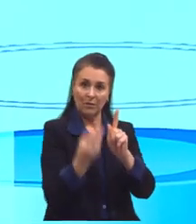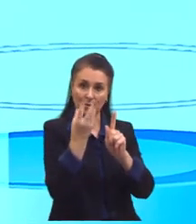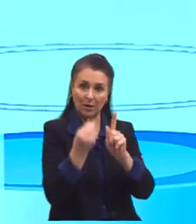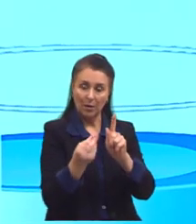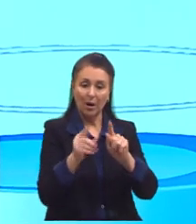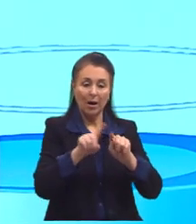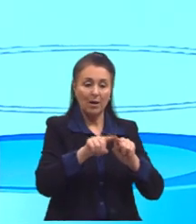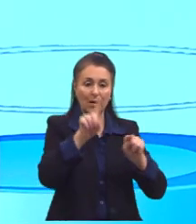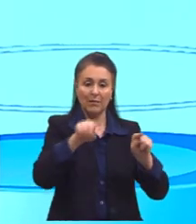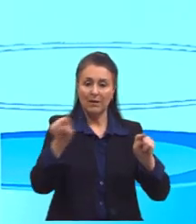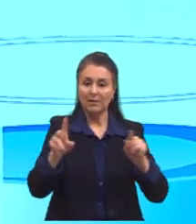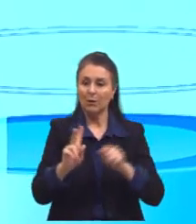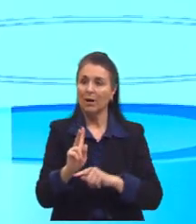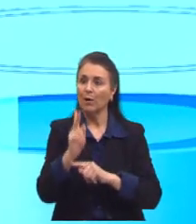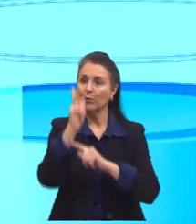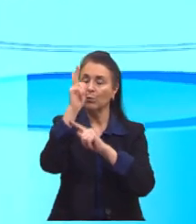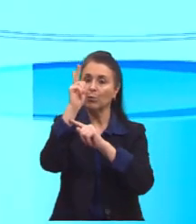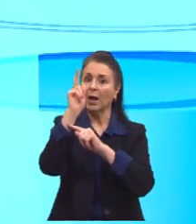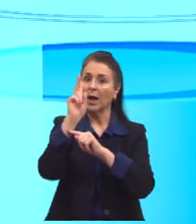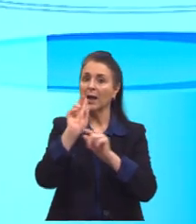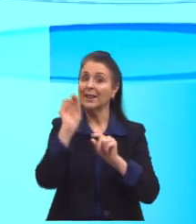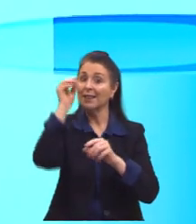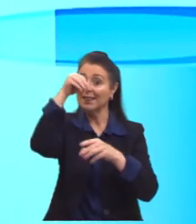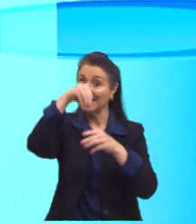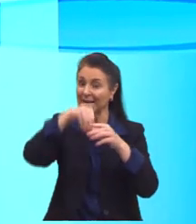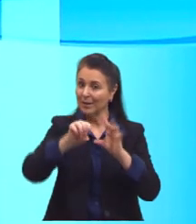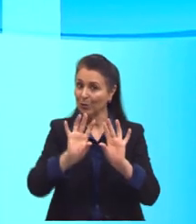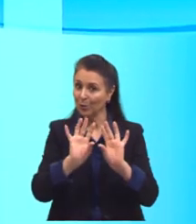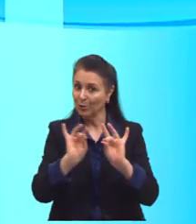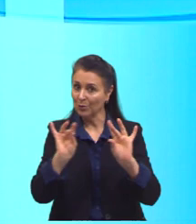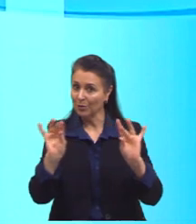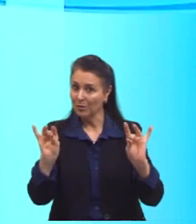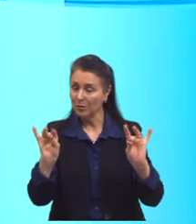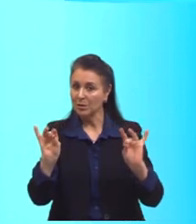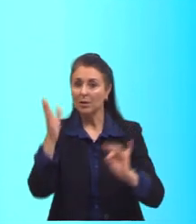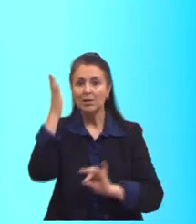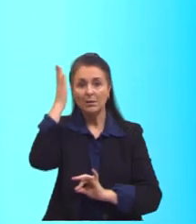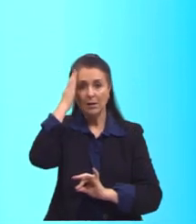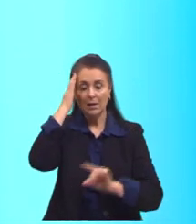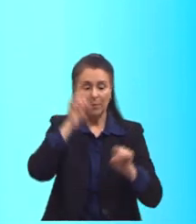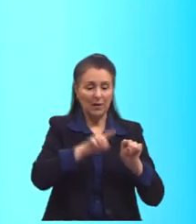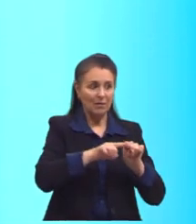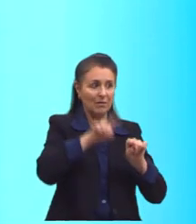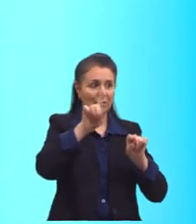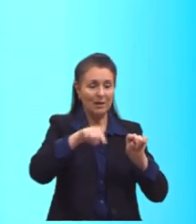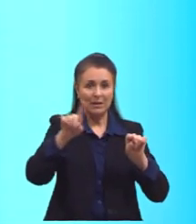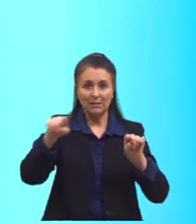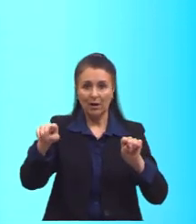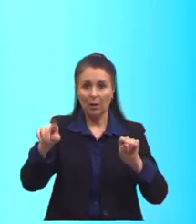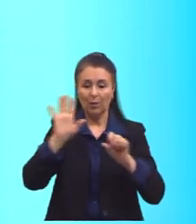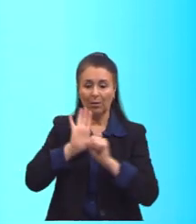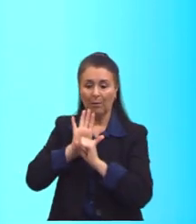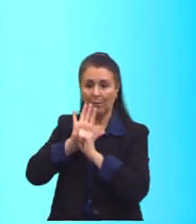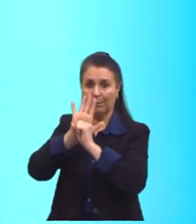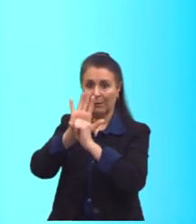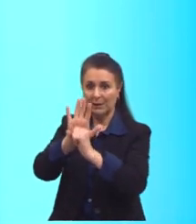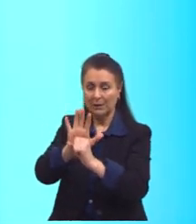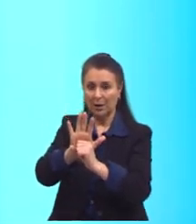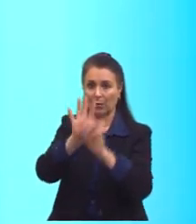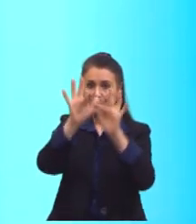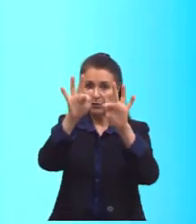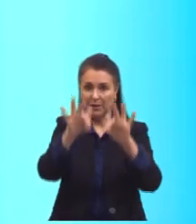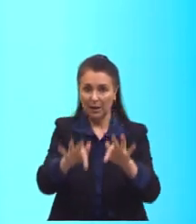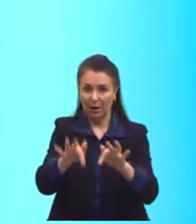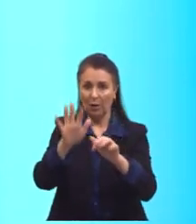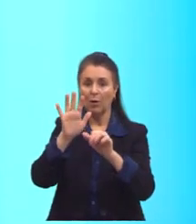variação da altura nesse líquido. Certo? A gente sabe que a variação da pressão pressão final menos